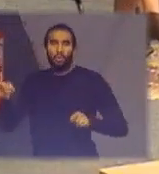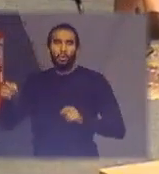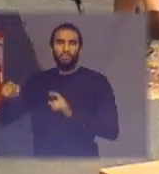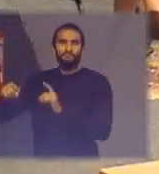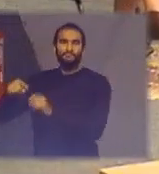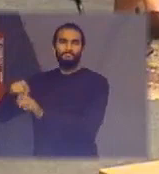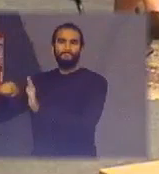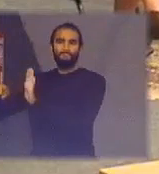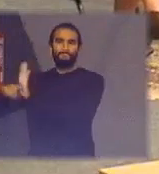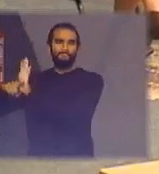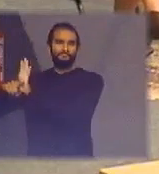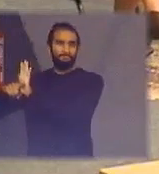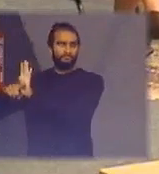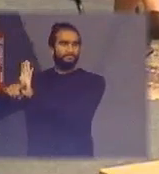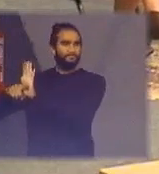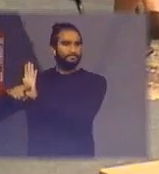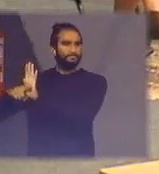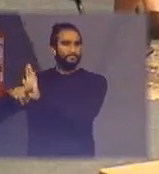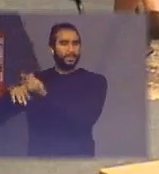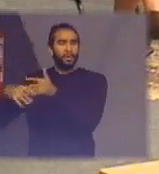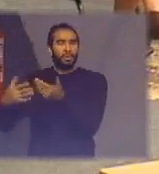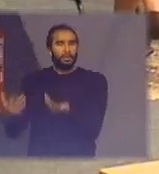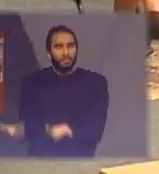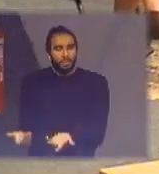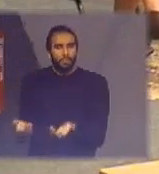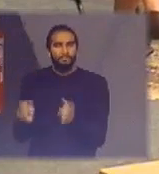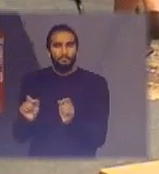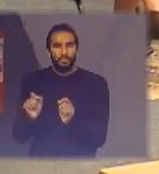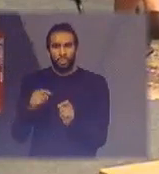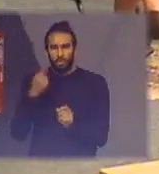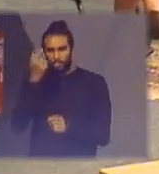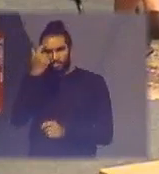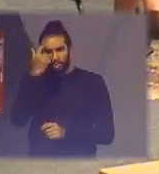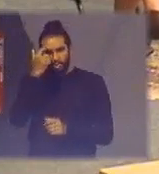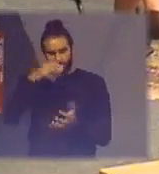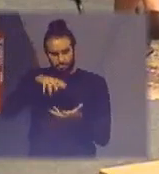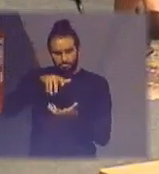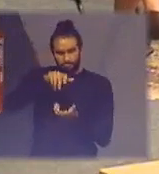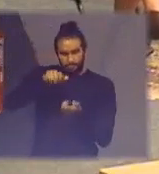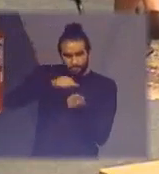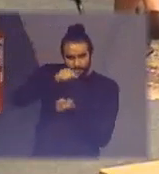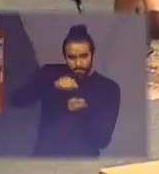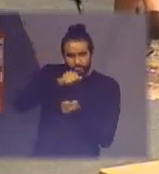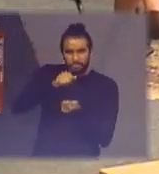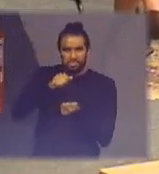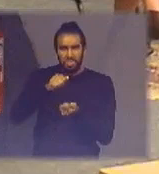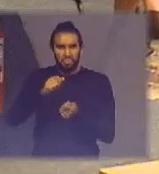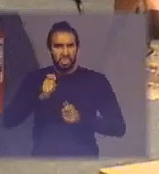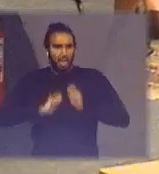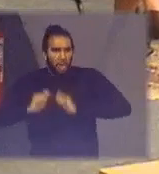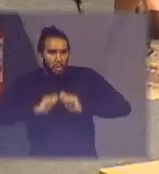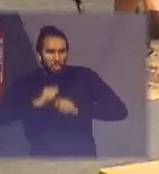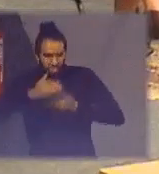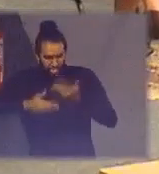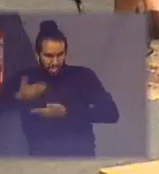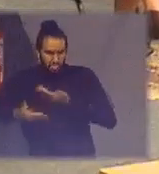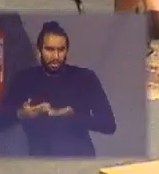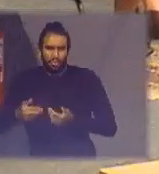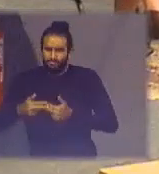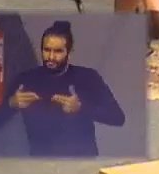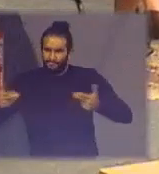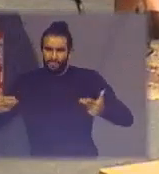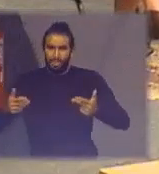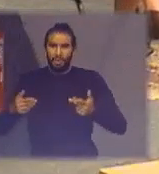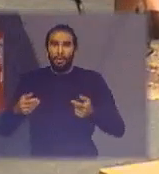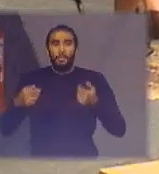adjacente isso é um princípio quando a gente trabalha sustentabilidade valoração econômica enfim agora economia circular é